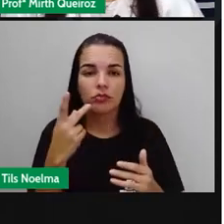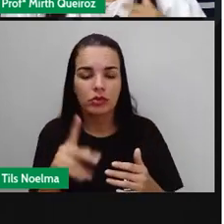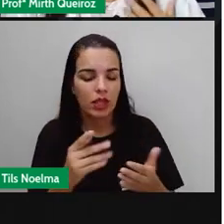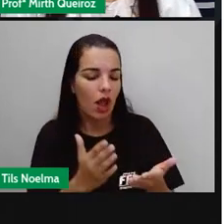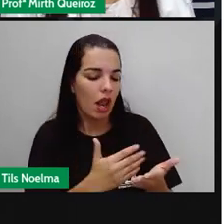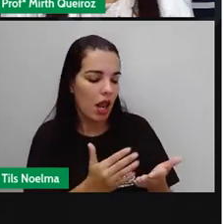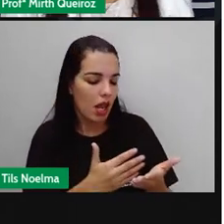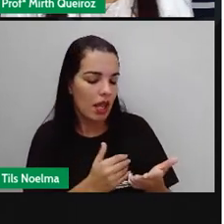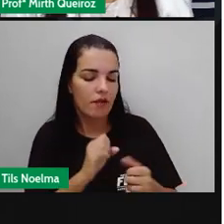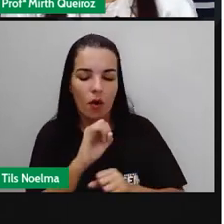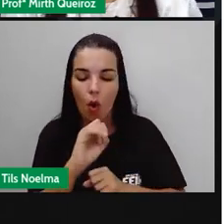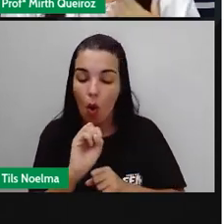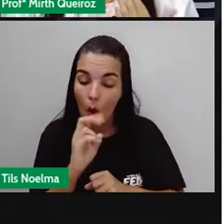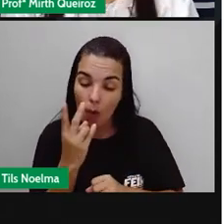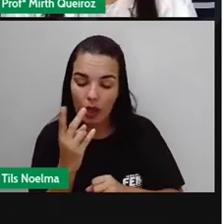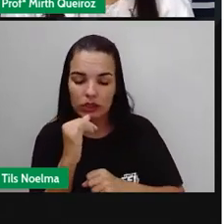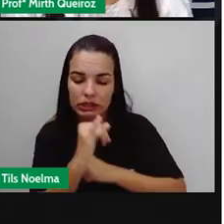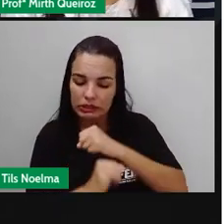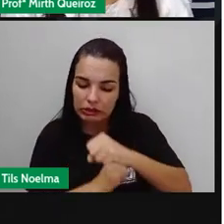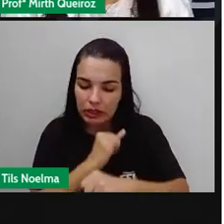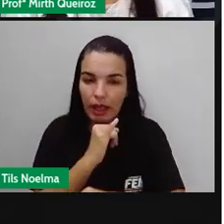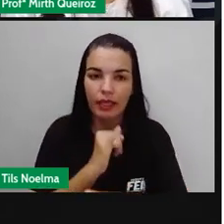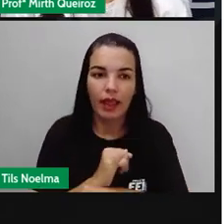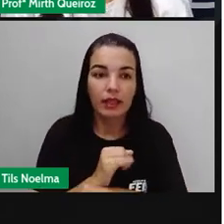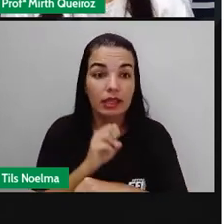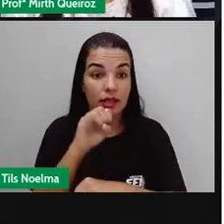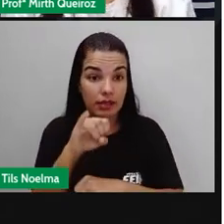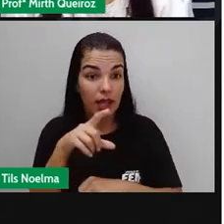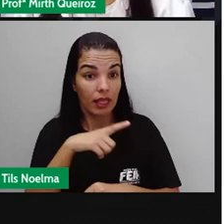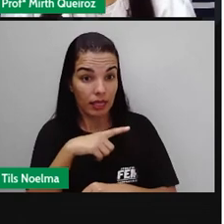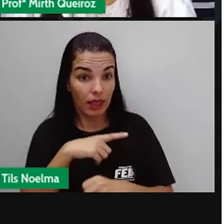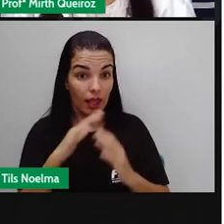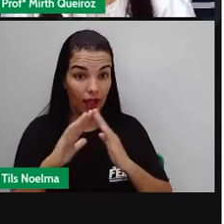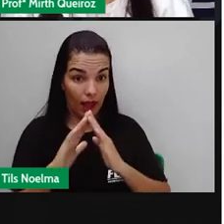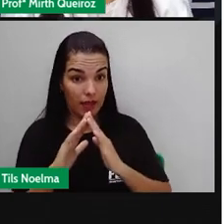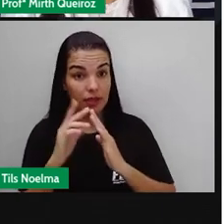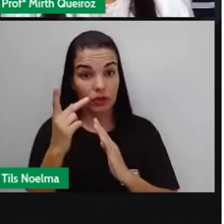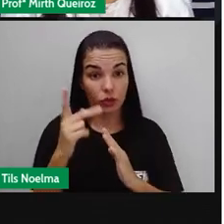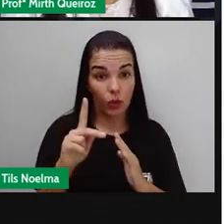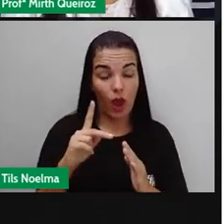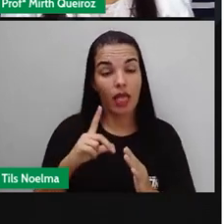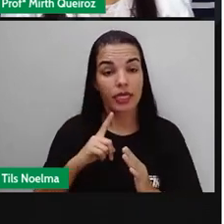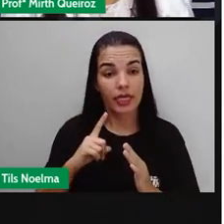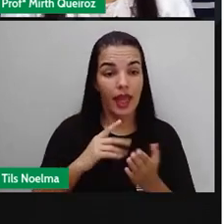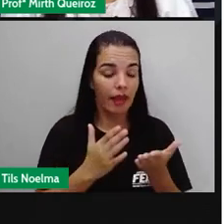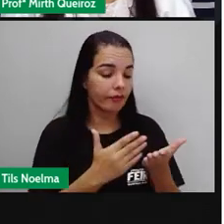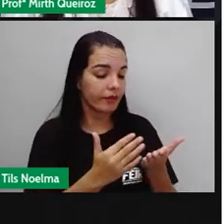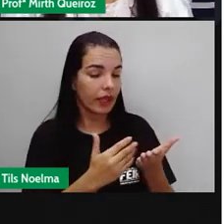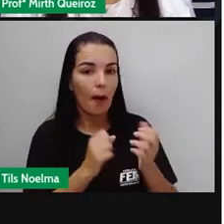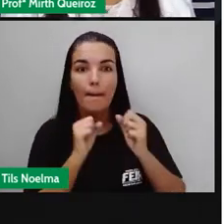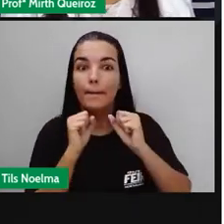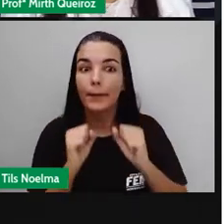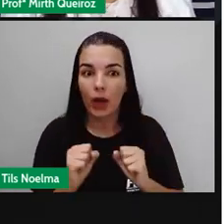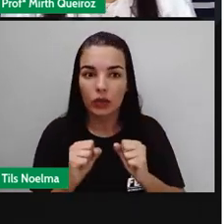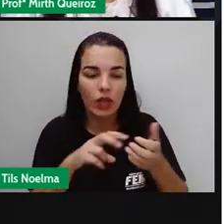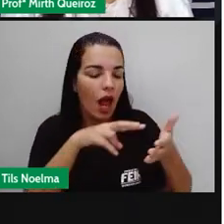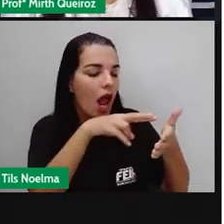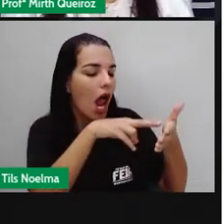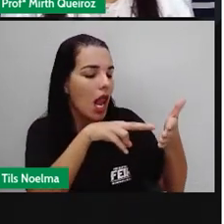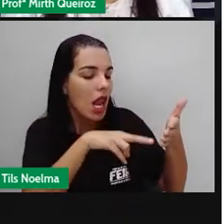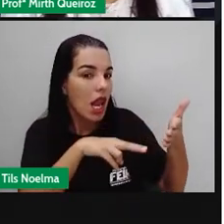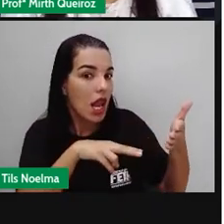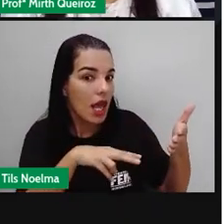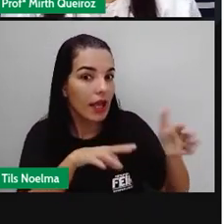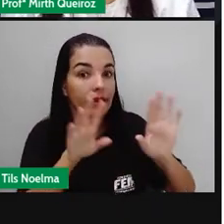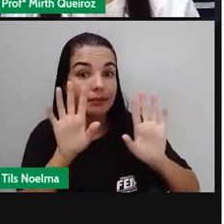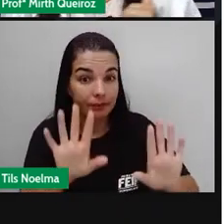livro, ou na internet, se vocês tiverem livros de contos de fadas, vocês podem escolher dentro deles também, e vão ler. Lembre-se